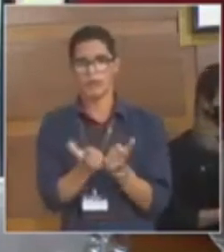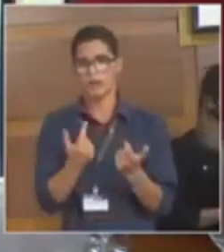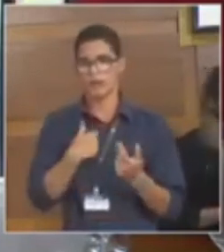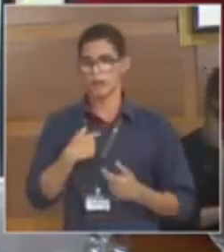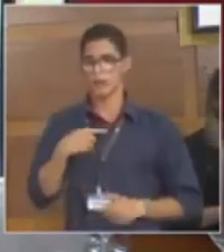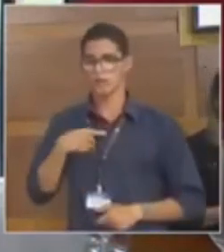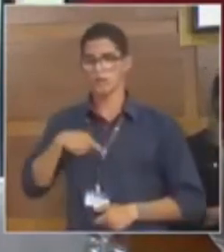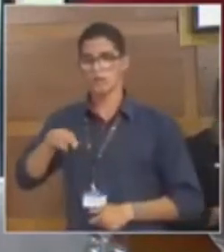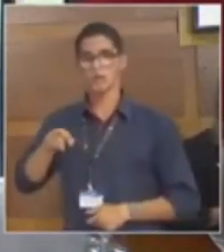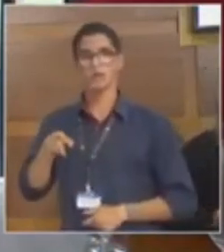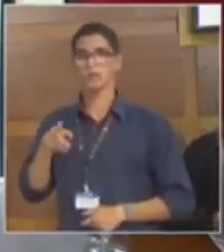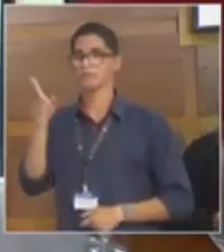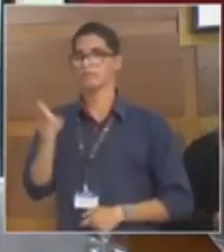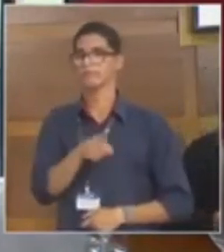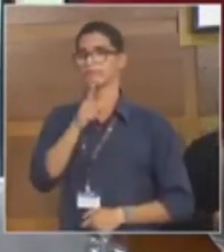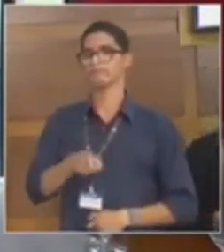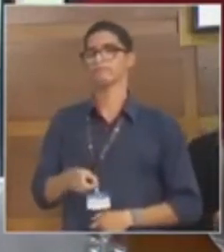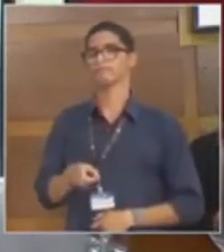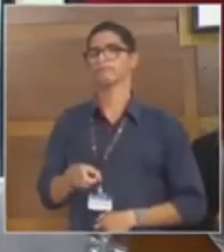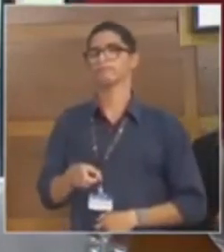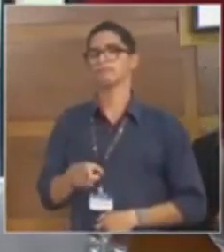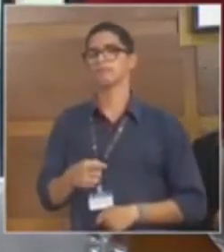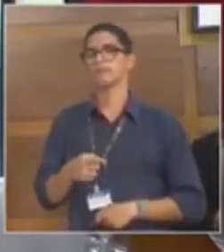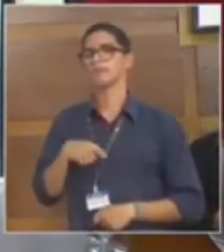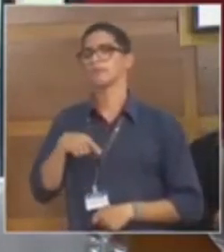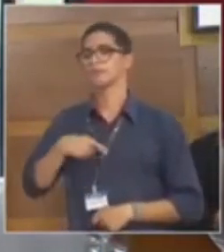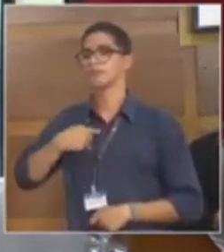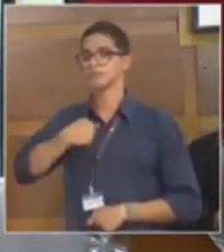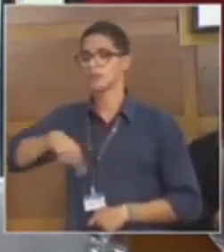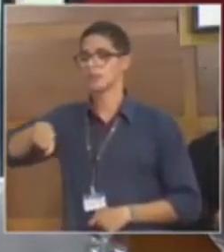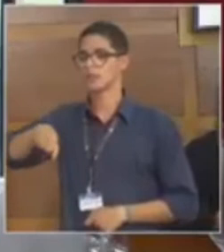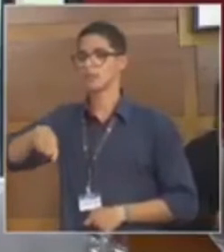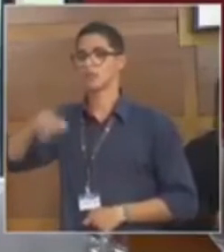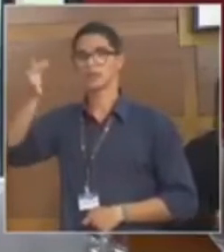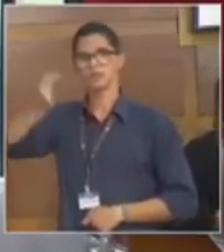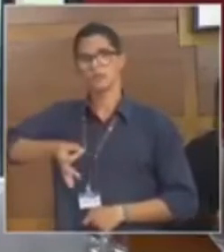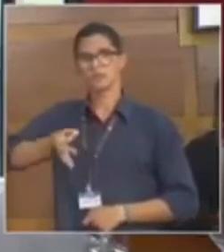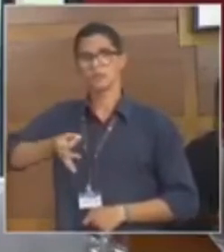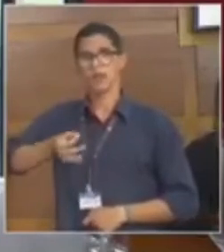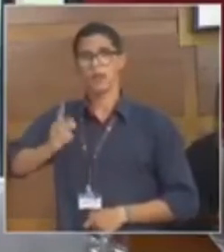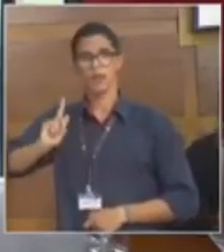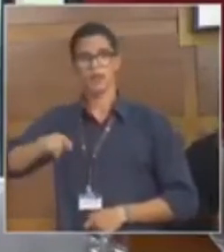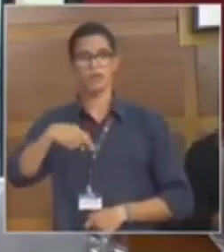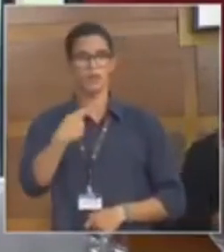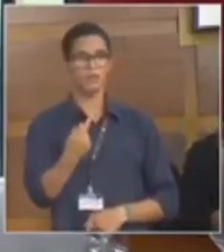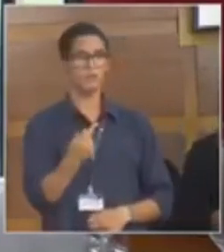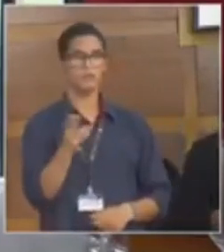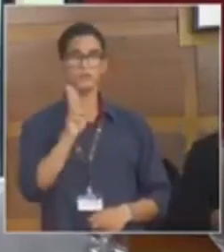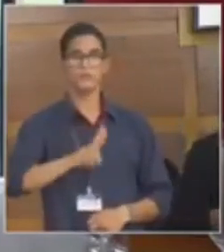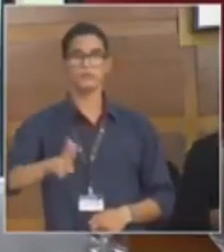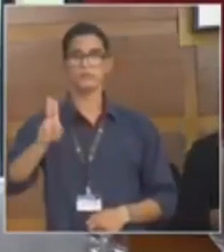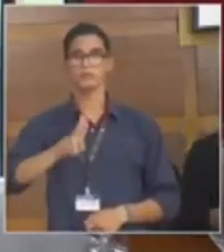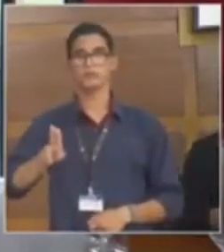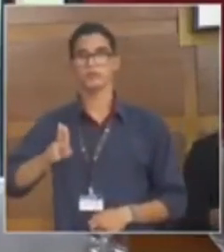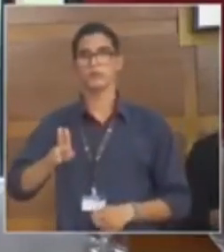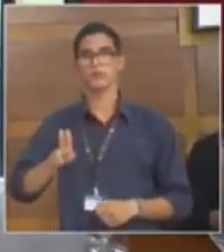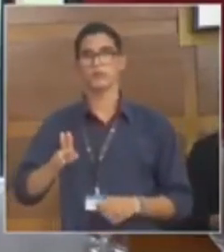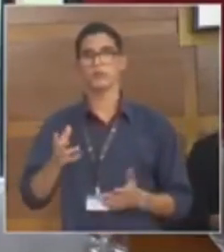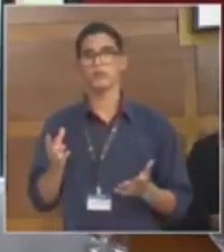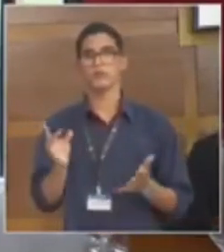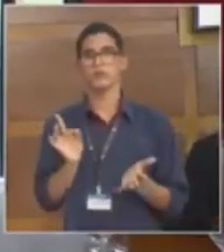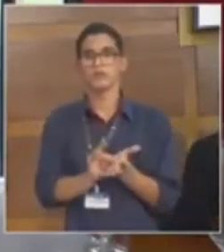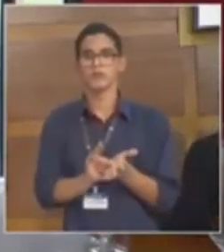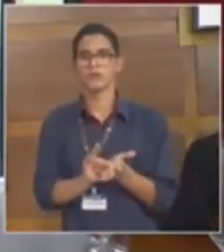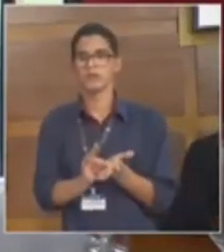Eu participei e não concordei com isso. Agora, você sai de lá concordando e depois utilizar um fato que